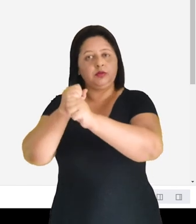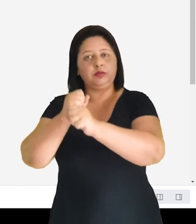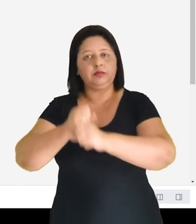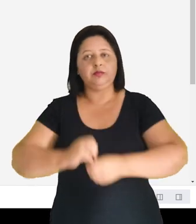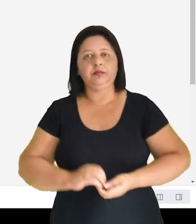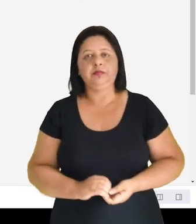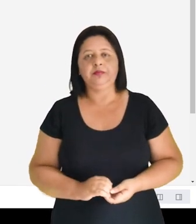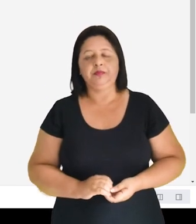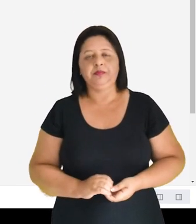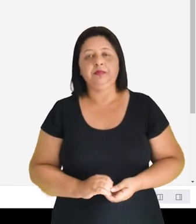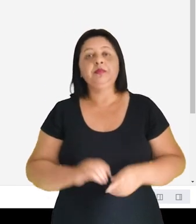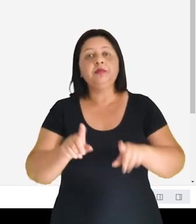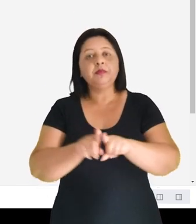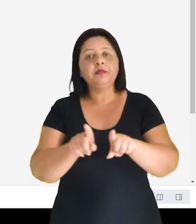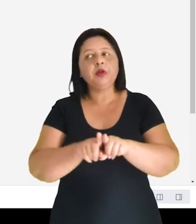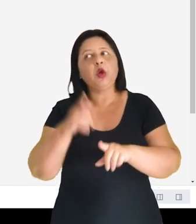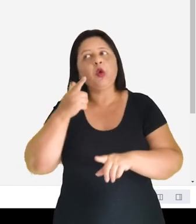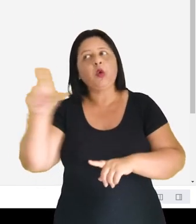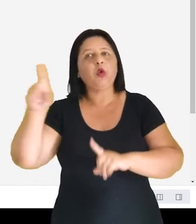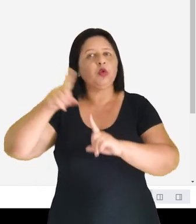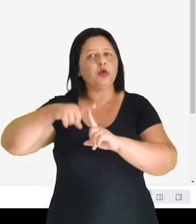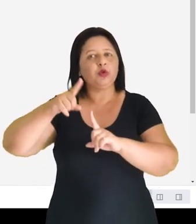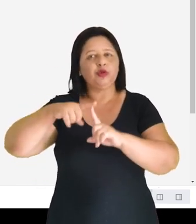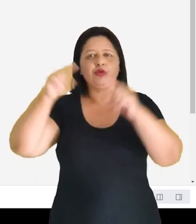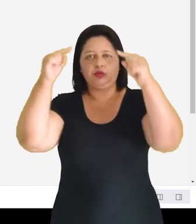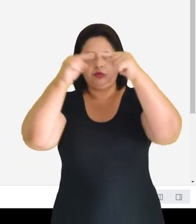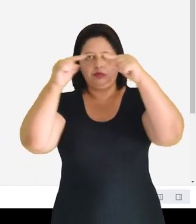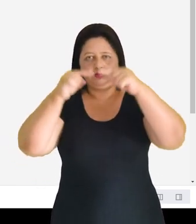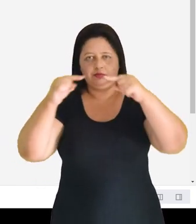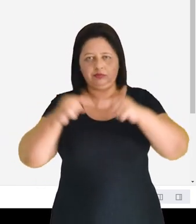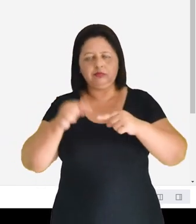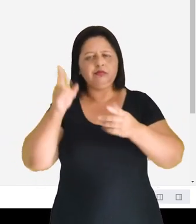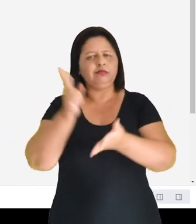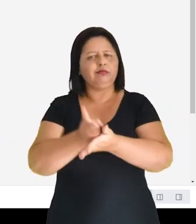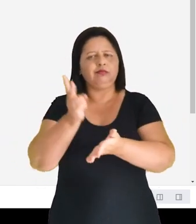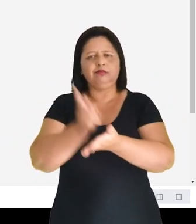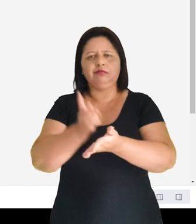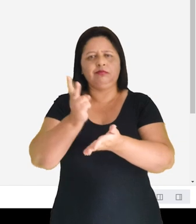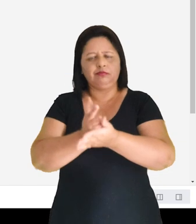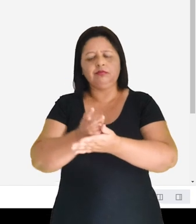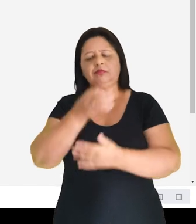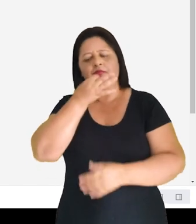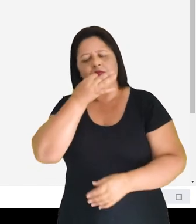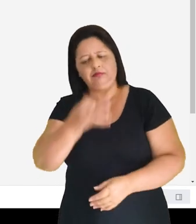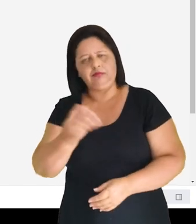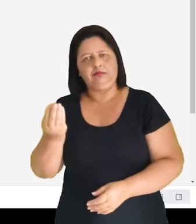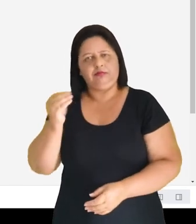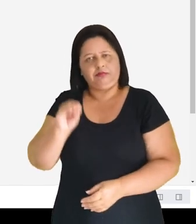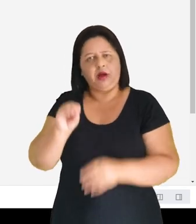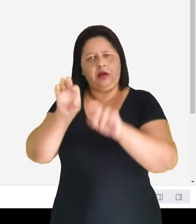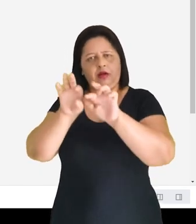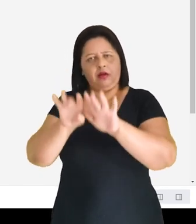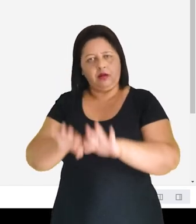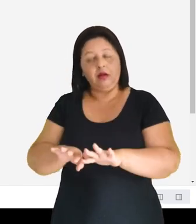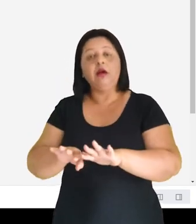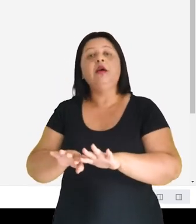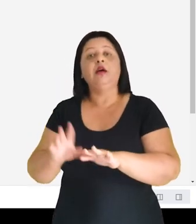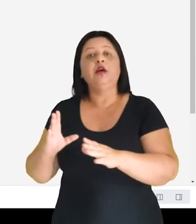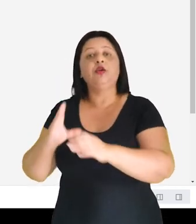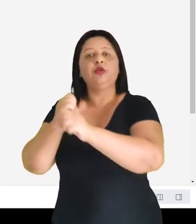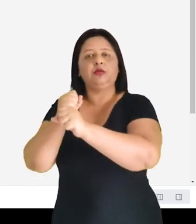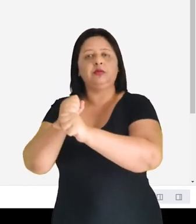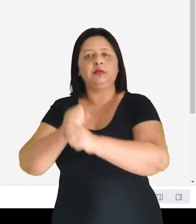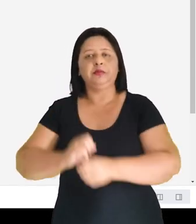coloco a nota. E aqui um outro critério, da mesma forma, vou fazer o comentário e